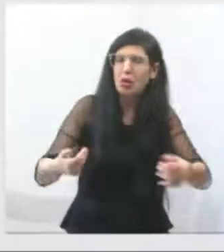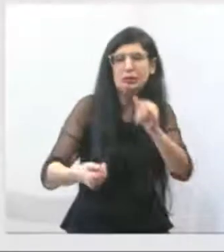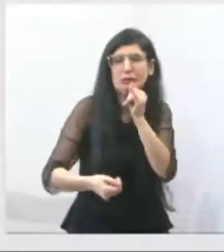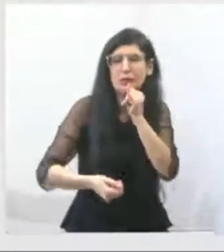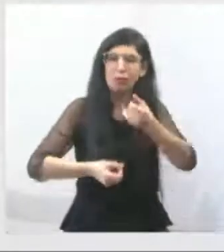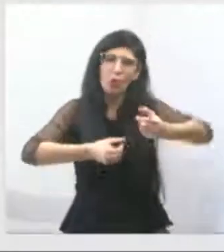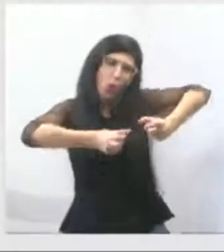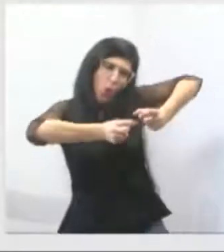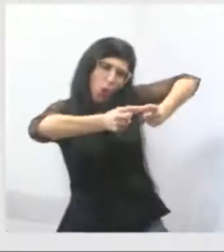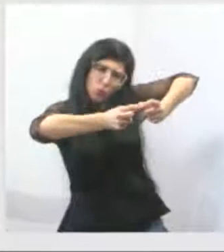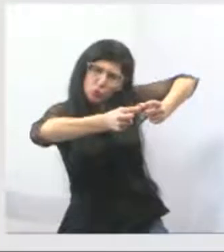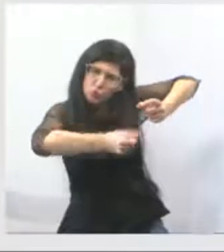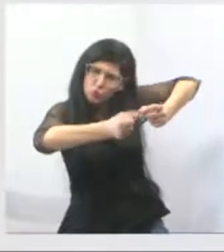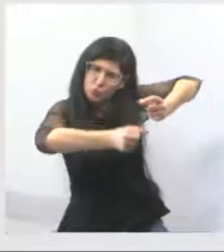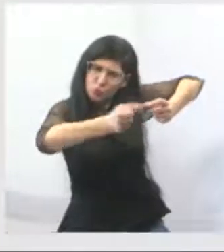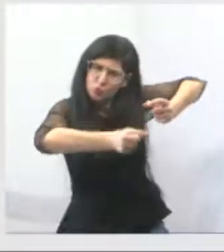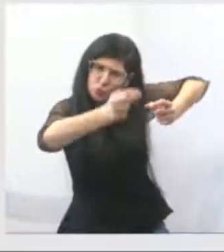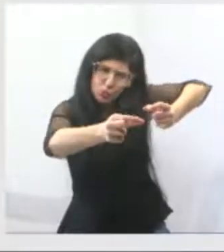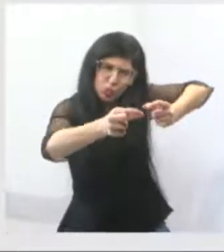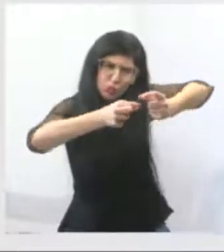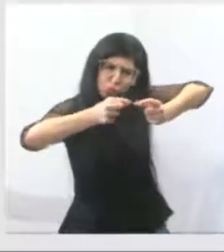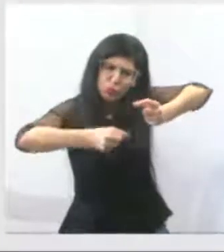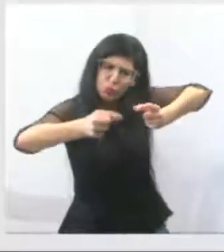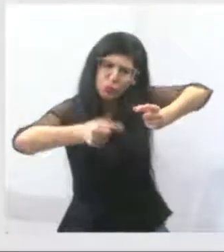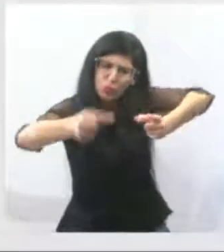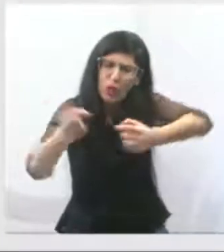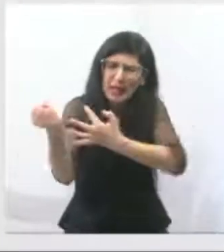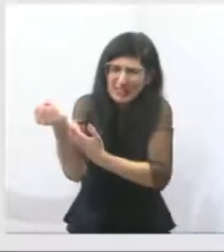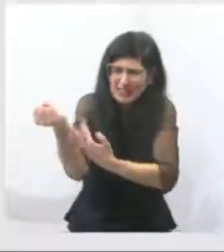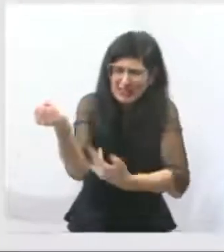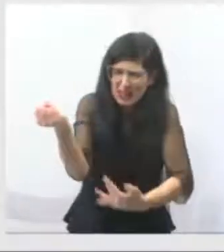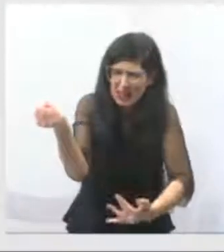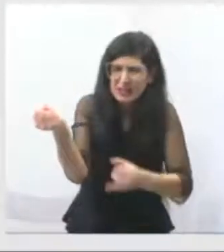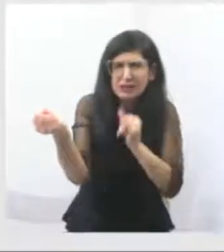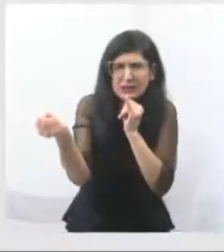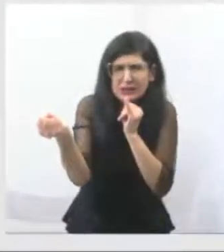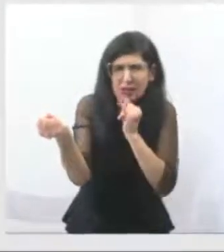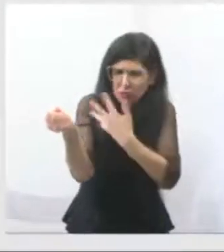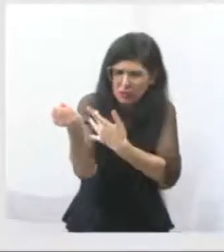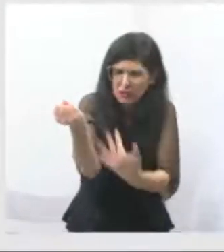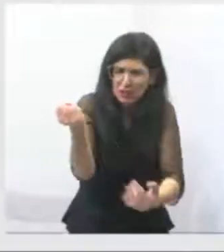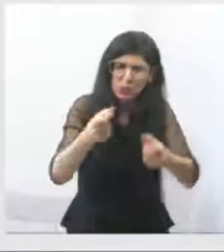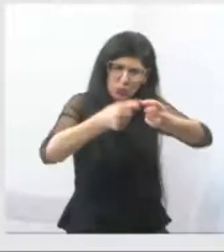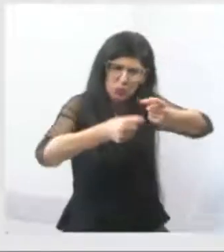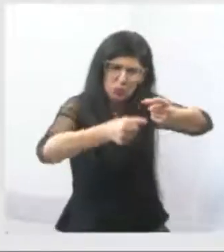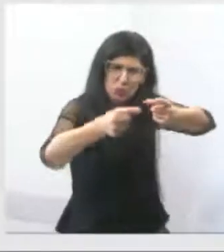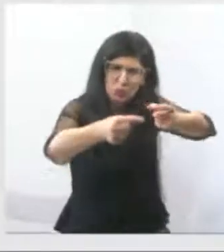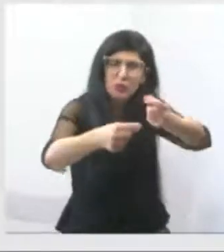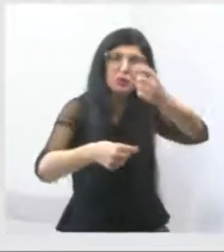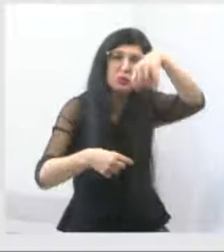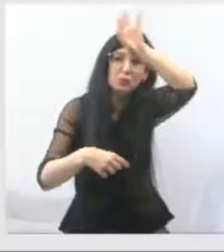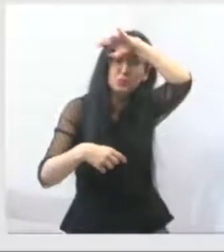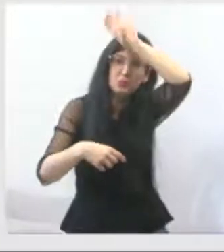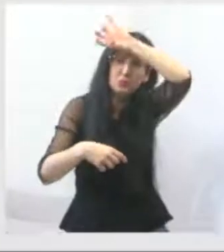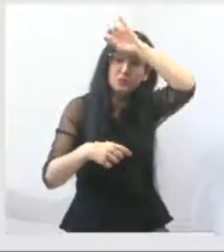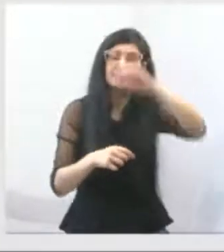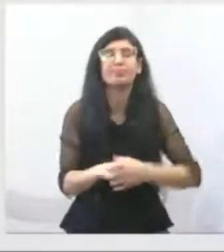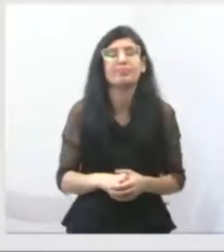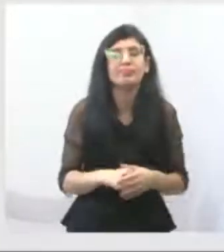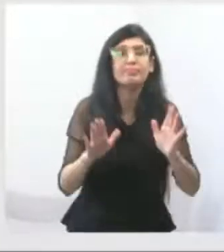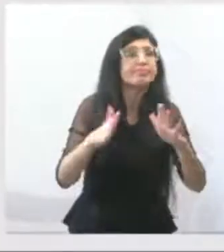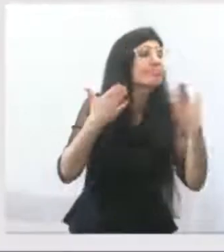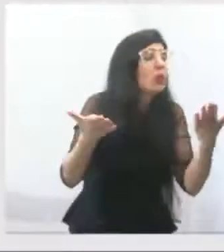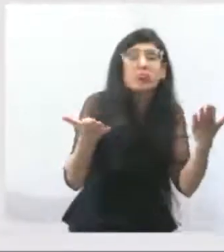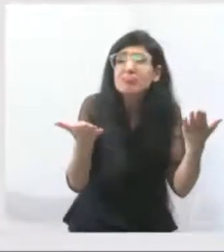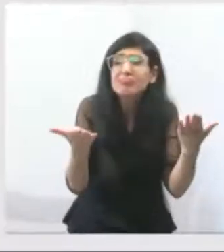positiva, o prazo fatal era dia 30, estamos aguardando a resposta para isso. Onde está o